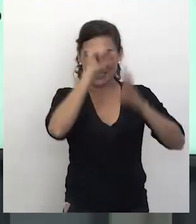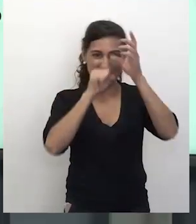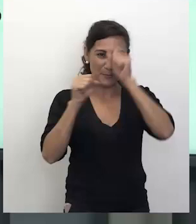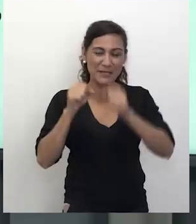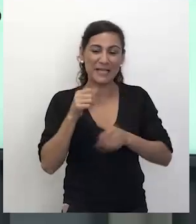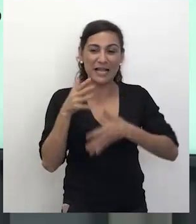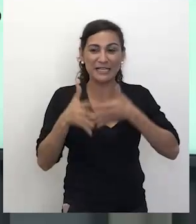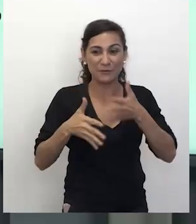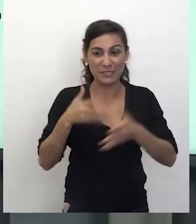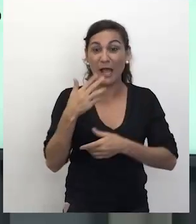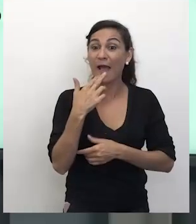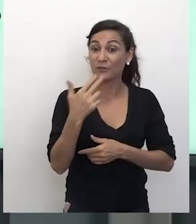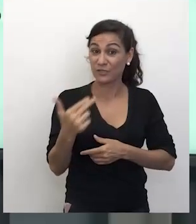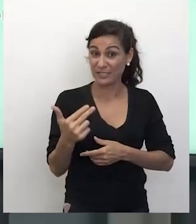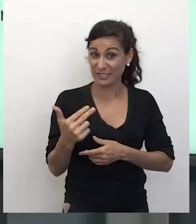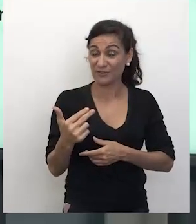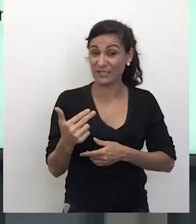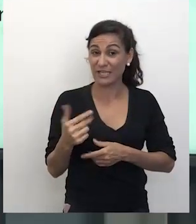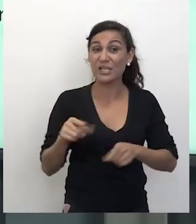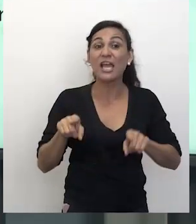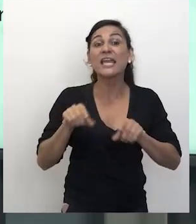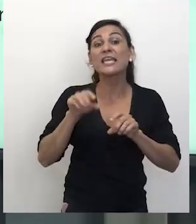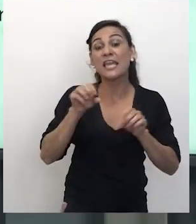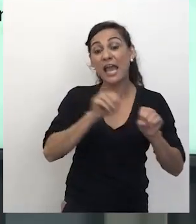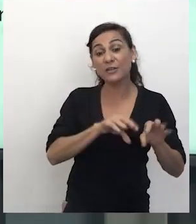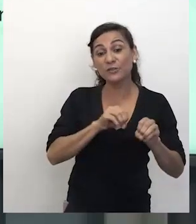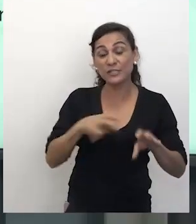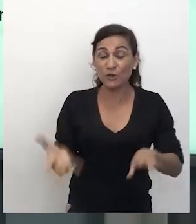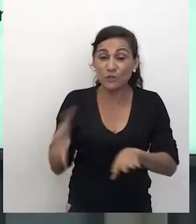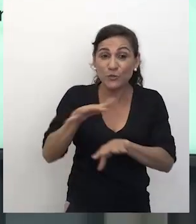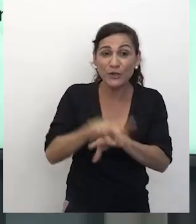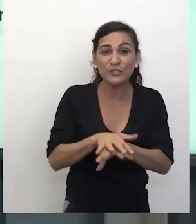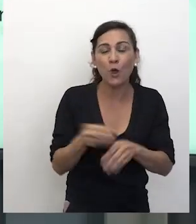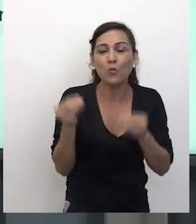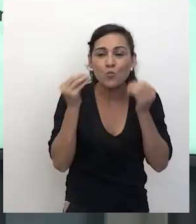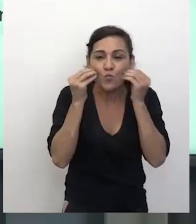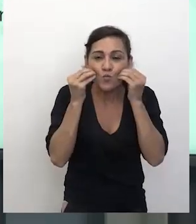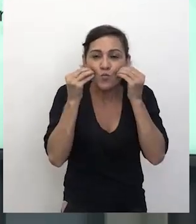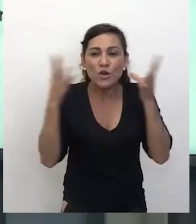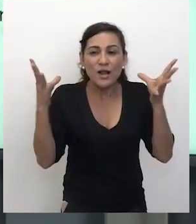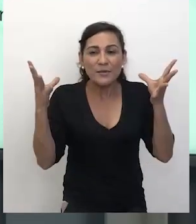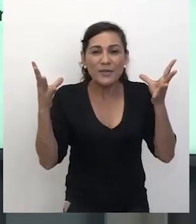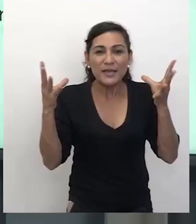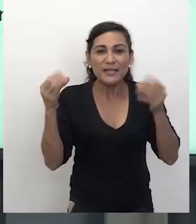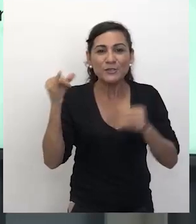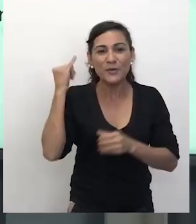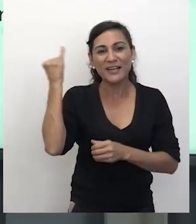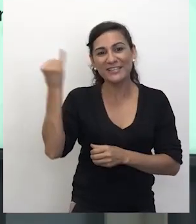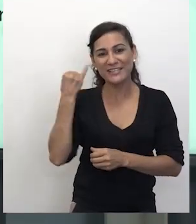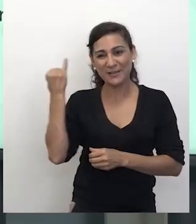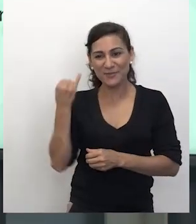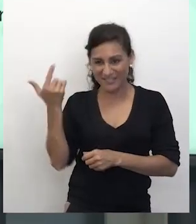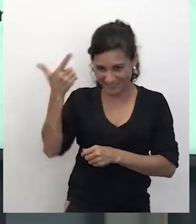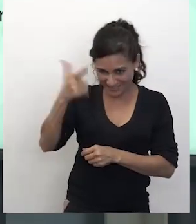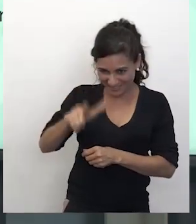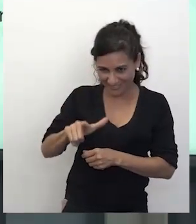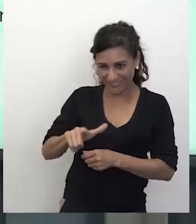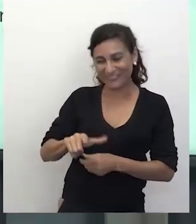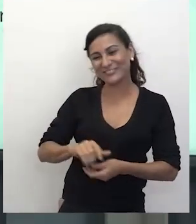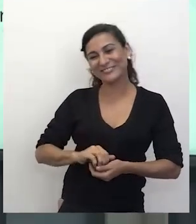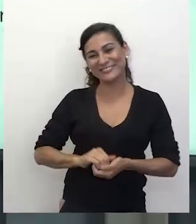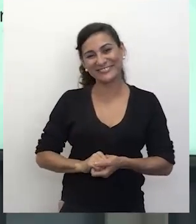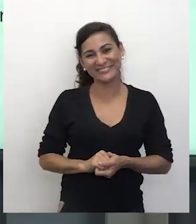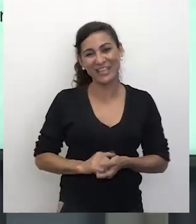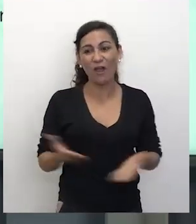a falar todas as linguagens e a educação é super inclusiva, então um beijo enorme aí para a Isabela, mais uma vez! Então, gente,